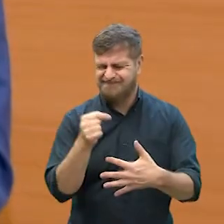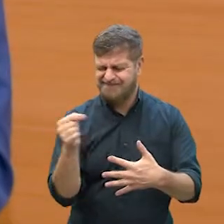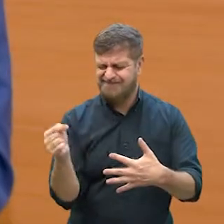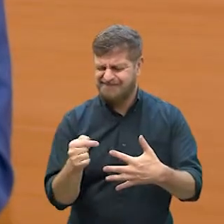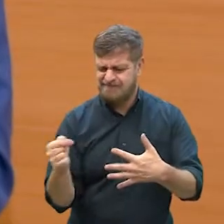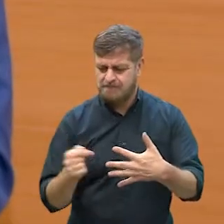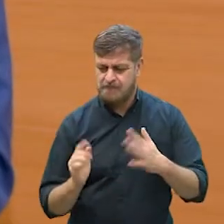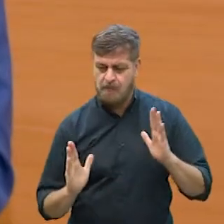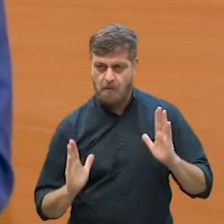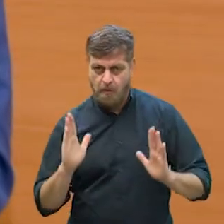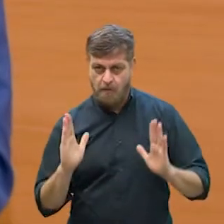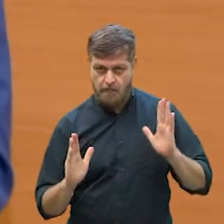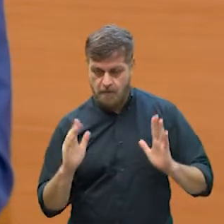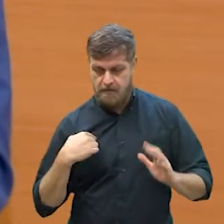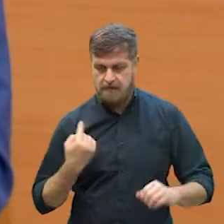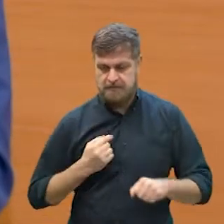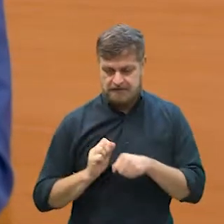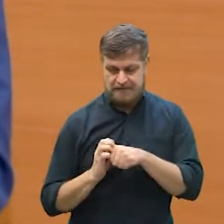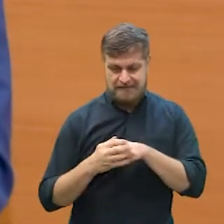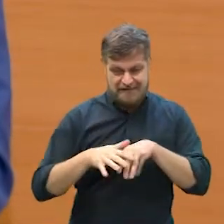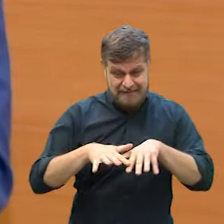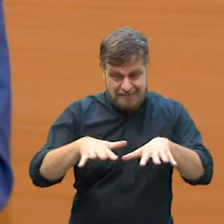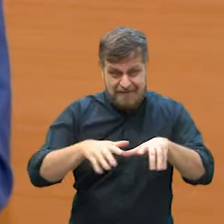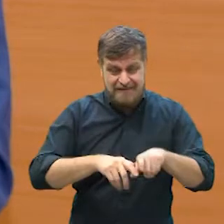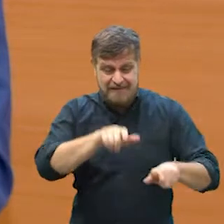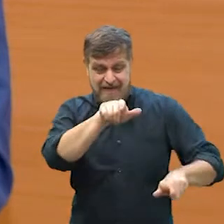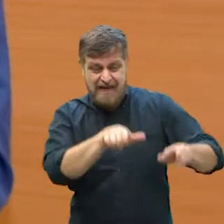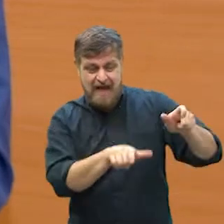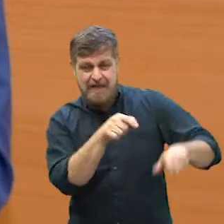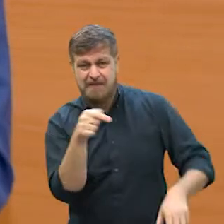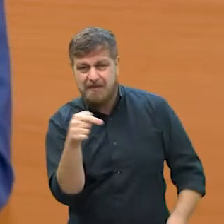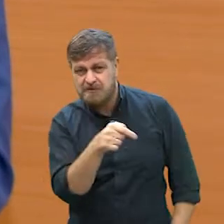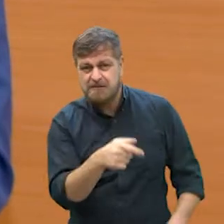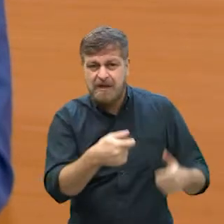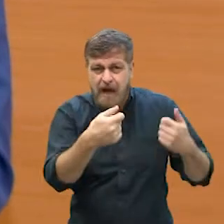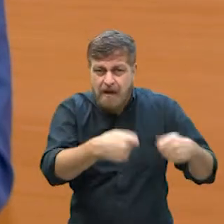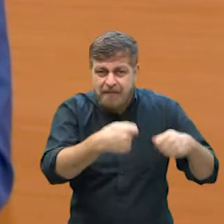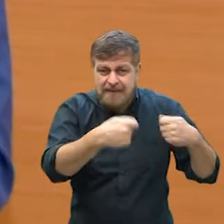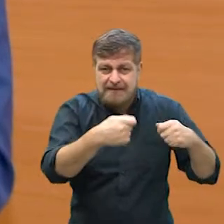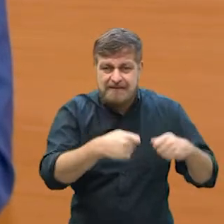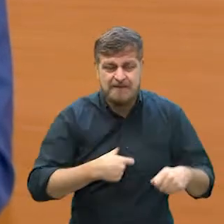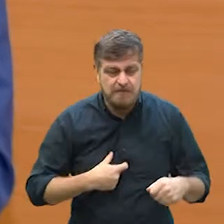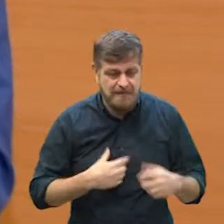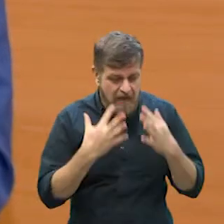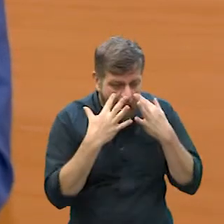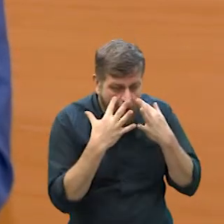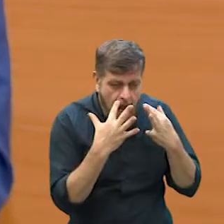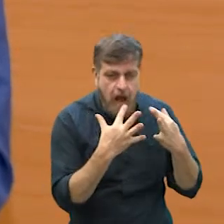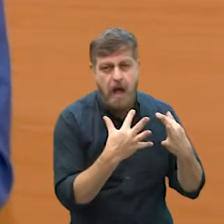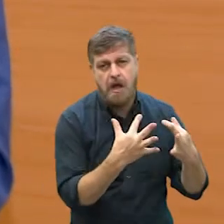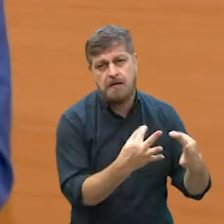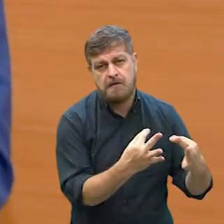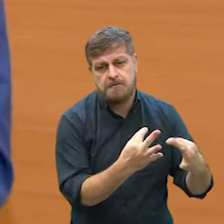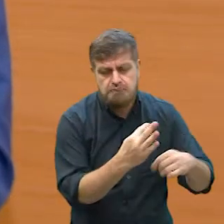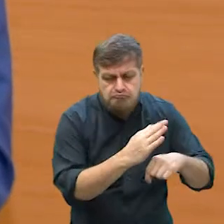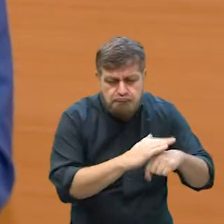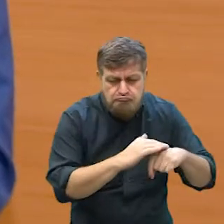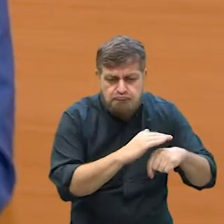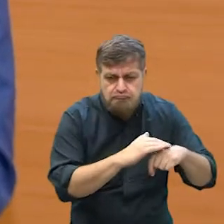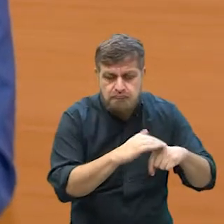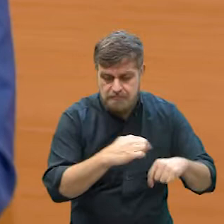fatores. Foi o momento, né? Que nós estamos passando, as pessoas estão muito mais, vamos dizer, carentes, querendo